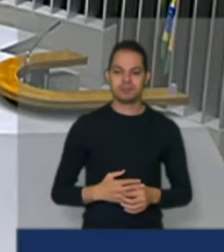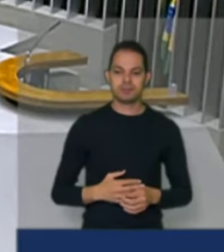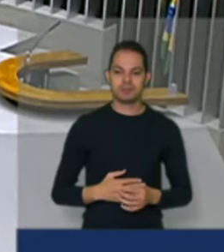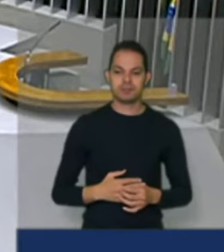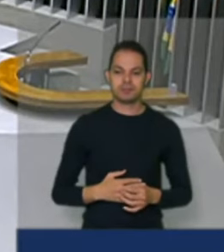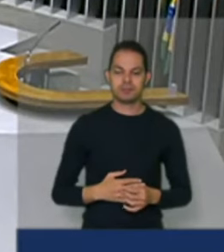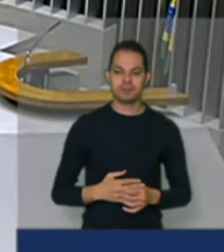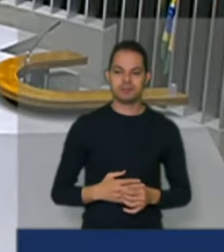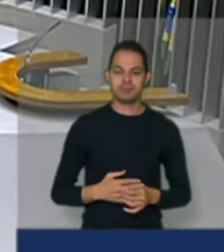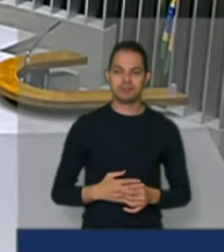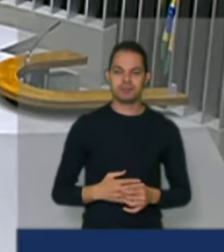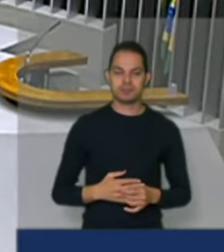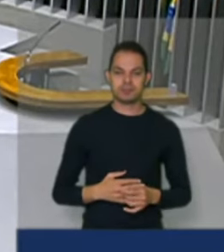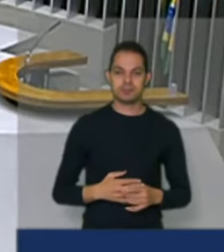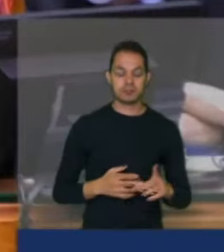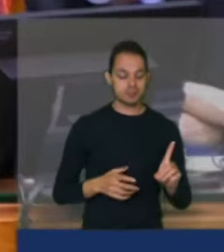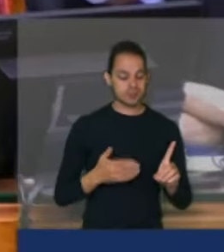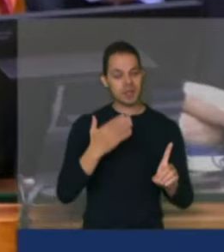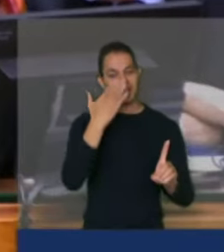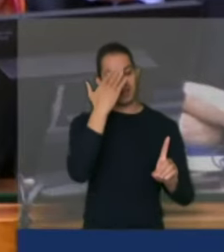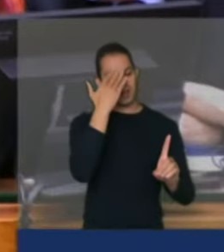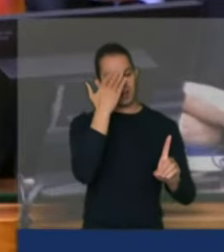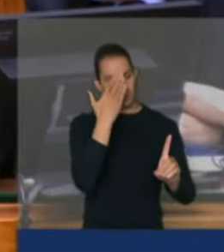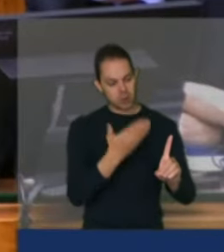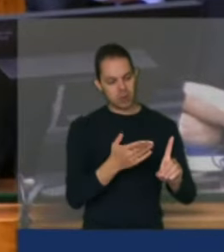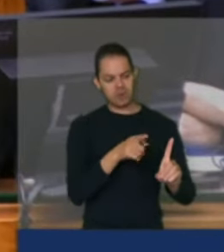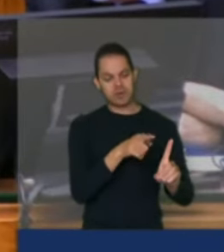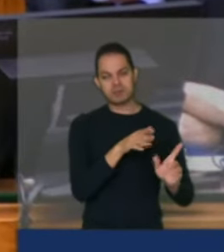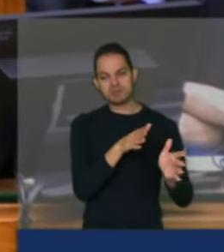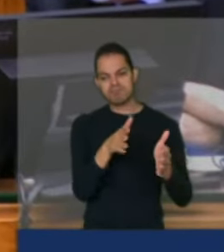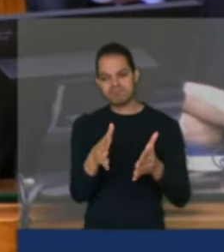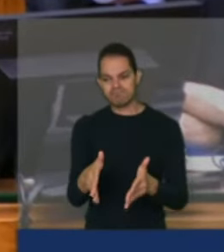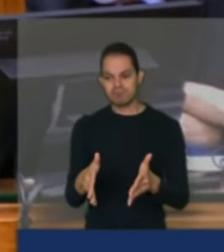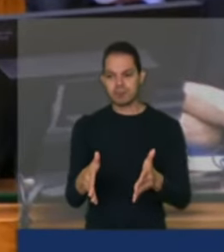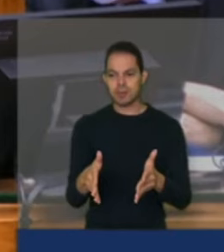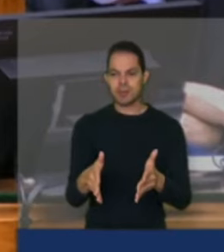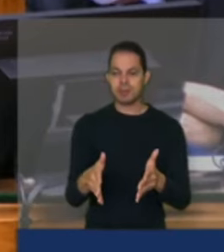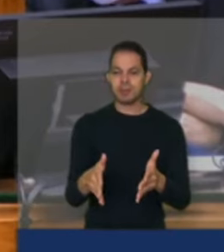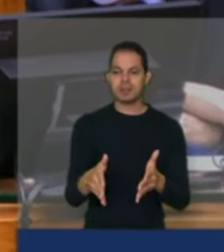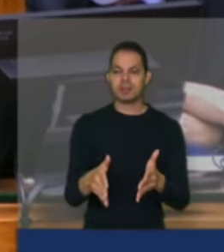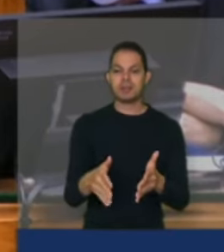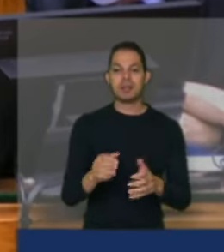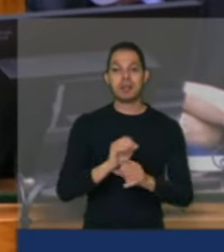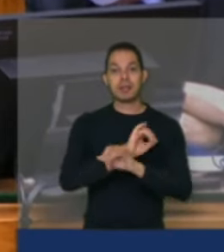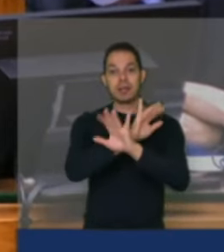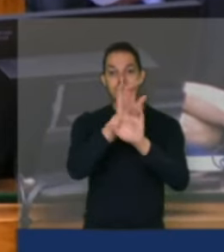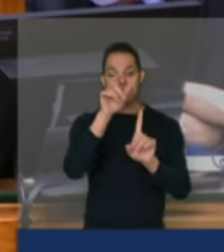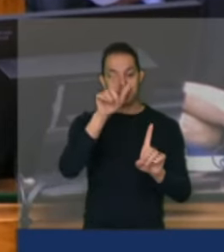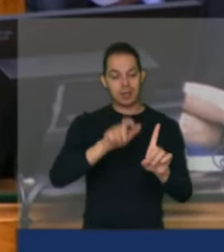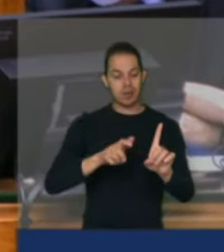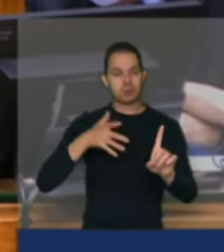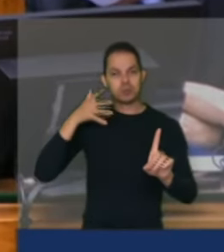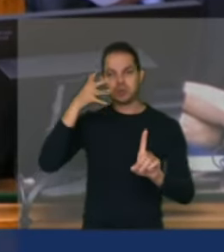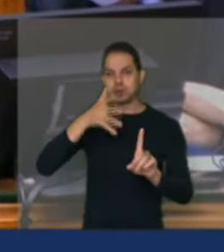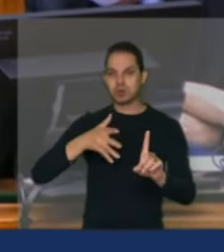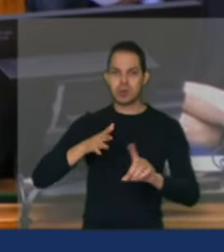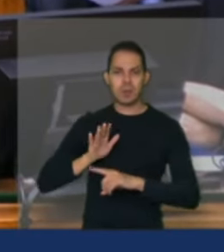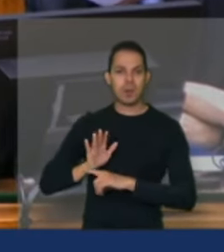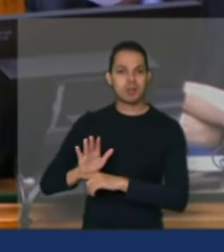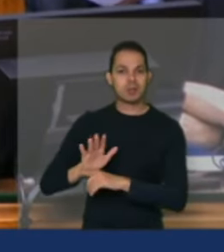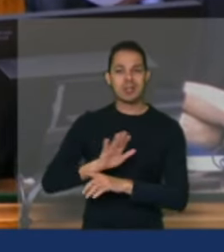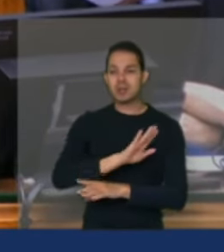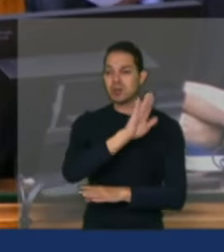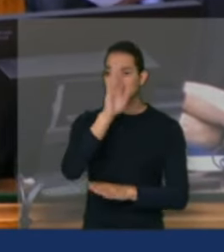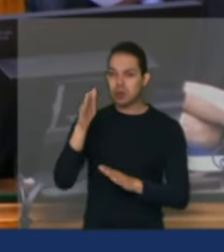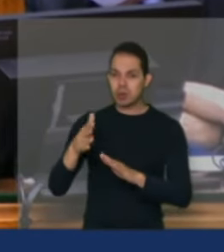João Pietro nós é que agradecemos pela sua participação evidentemente que a sua exposição contribui todos que fizeram passaram